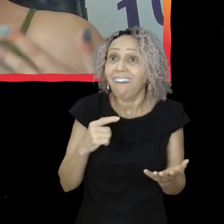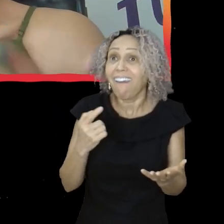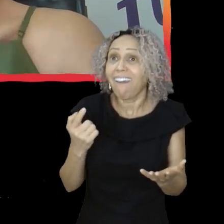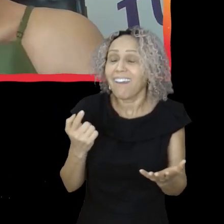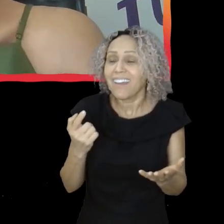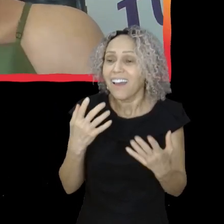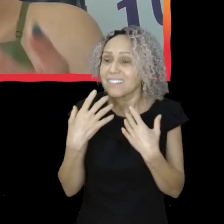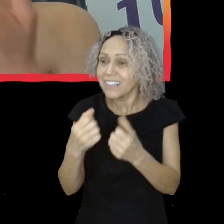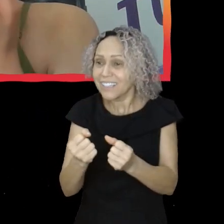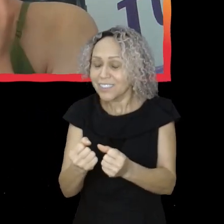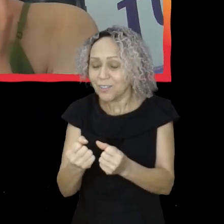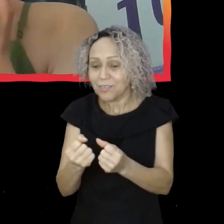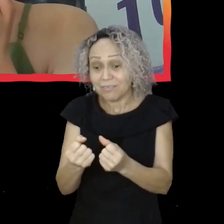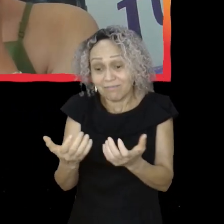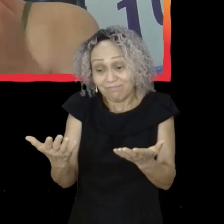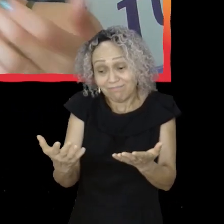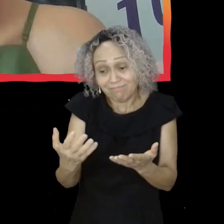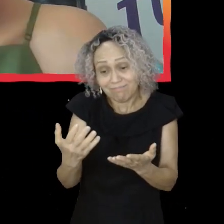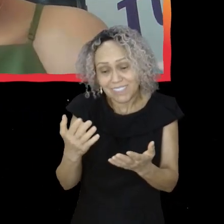E me ligaram.